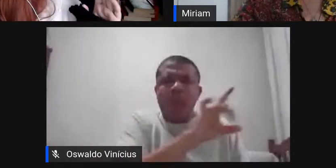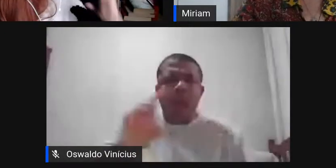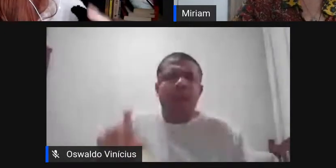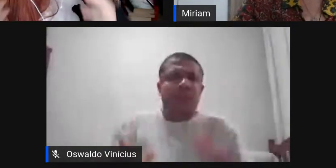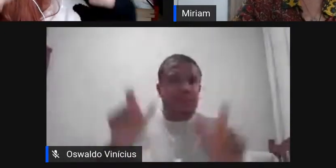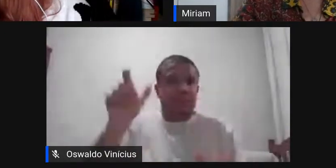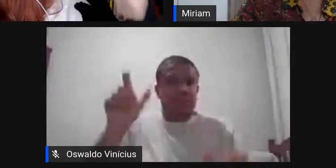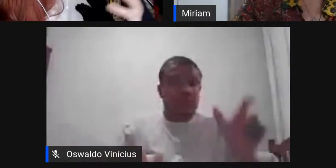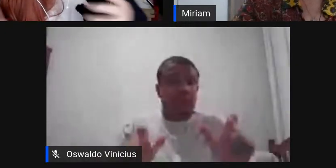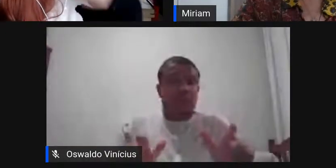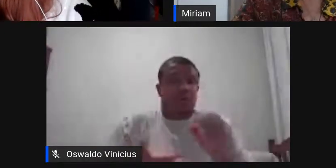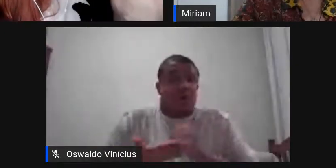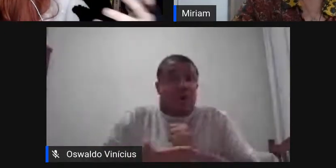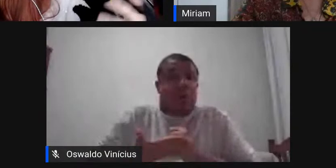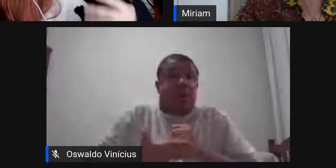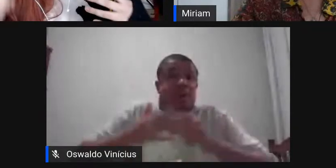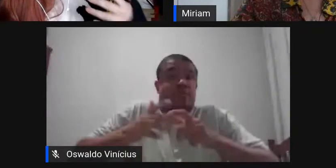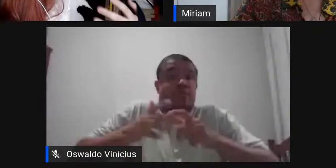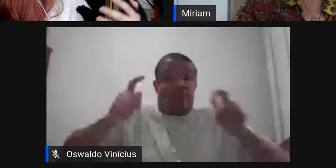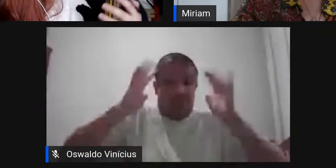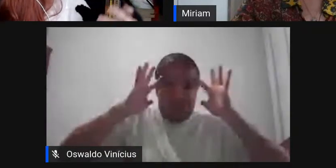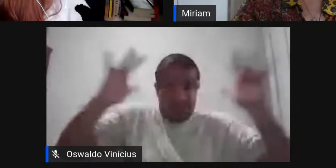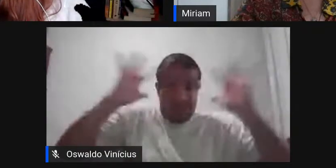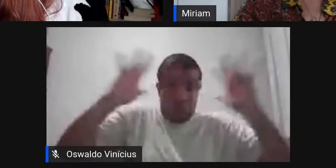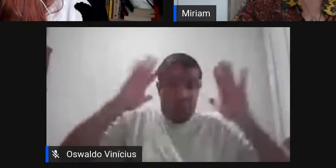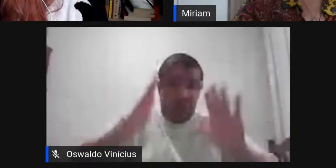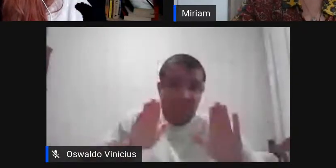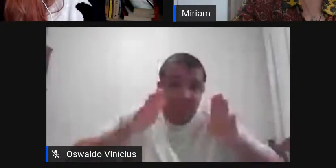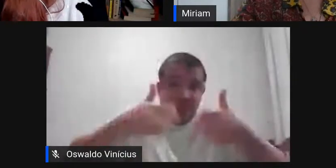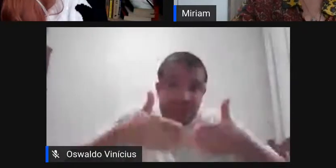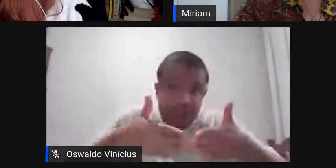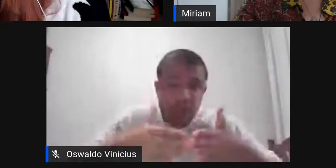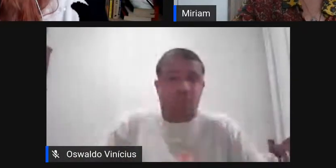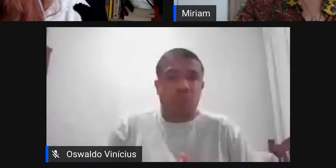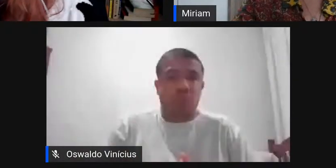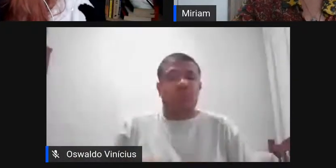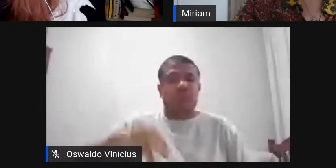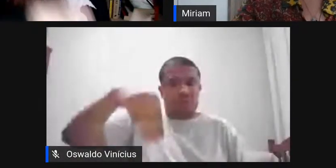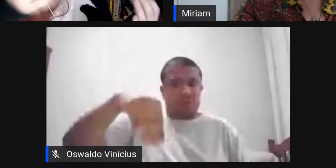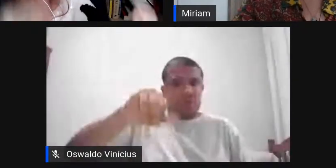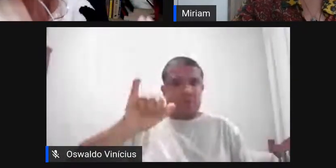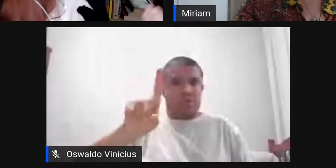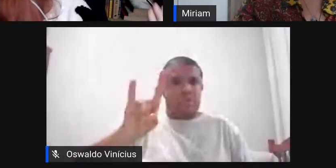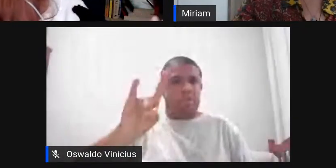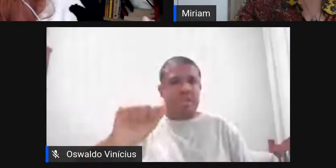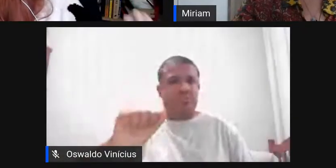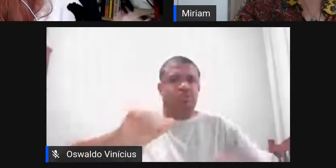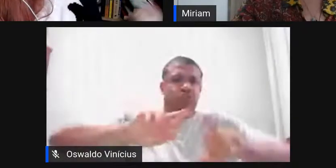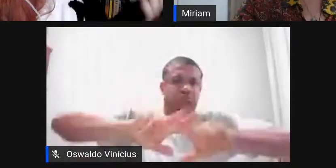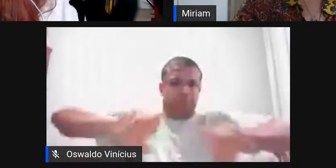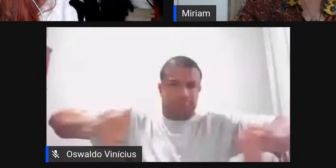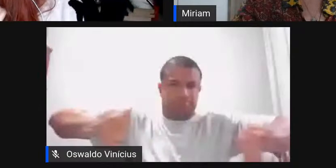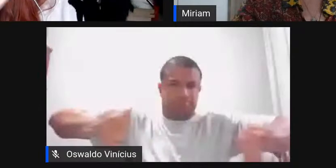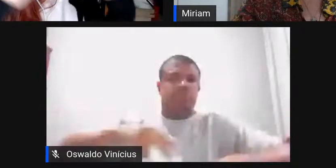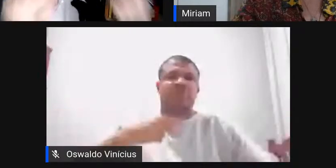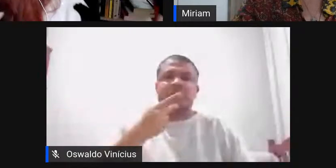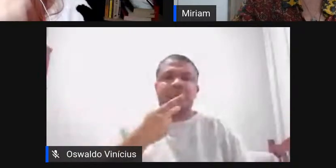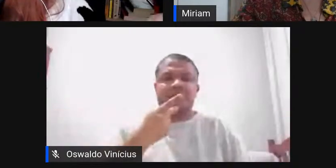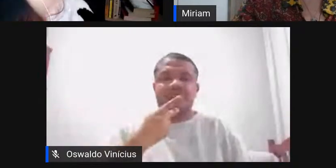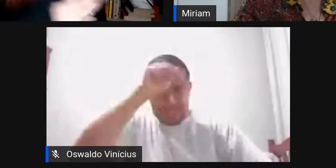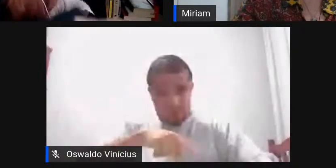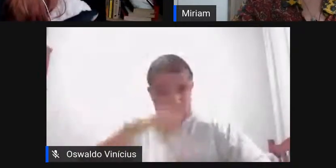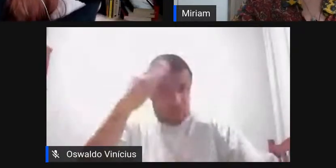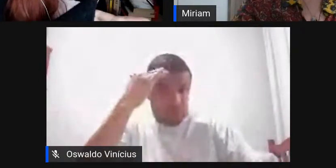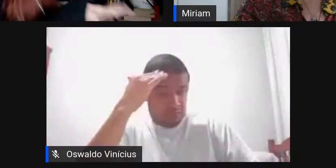maior de teorias e abordagens em produtos de mídia então para falar sobre Fleabag o que eu estava